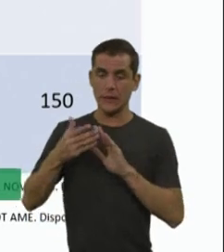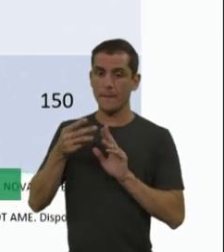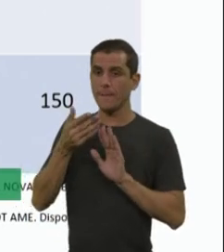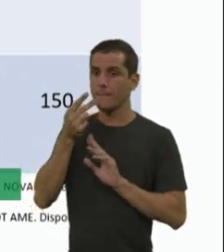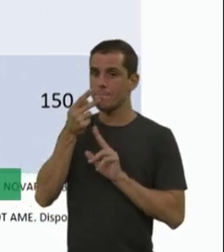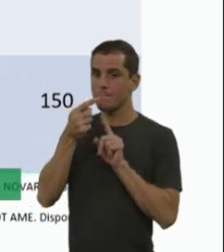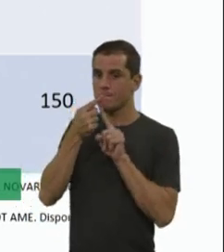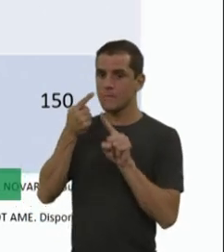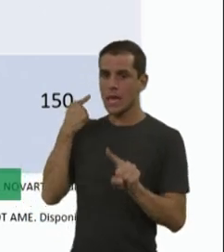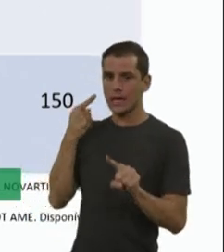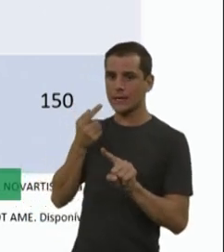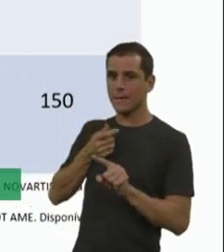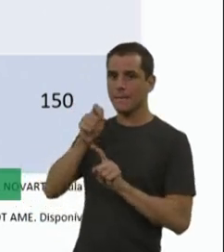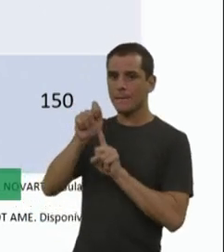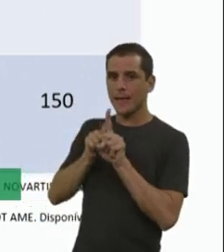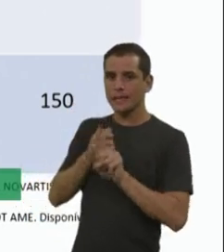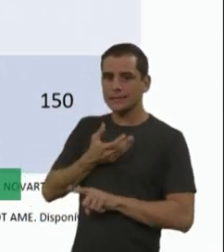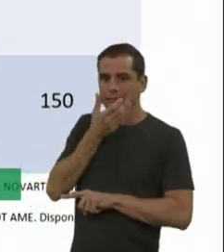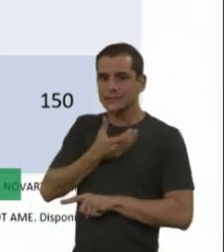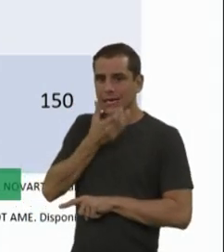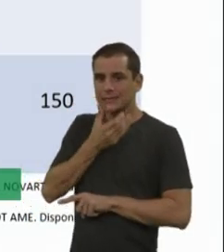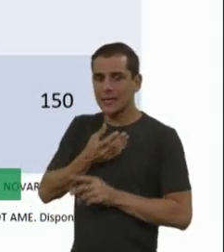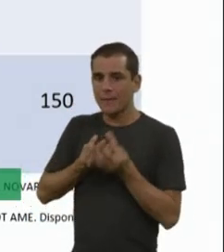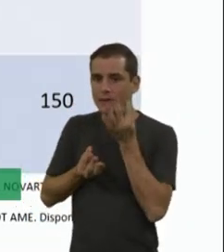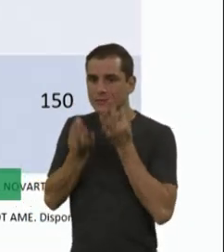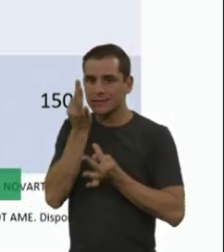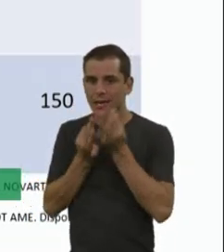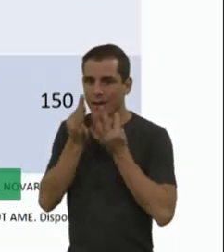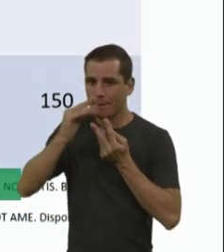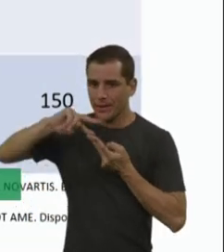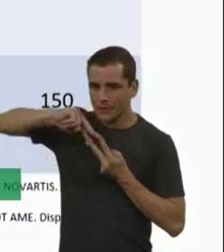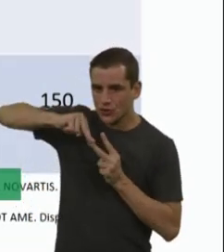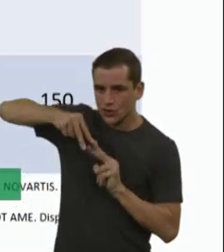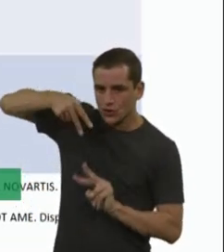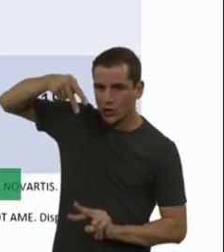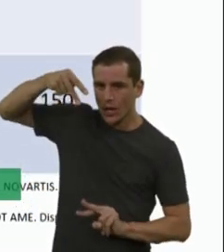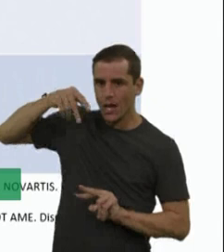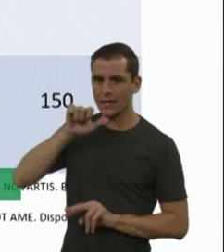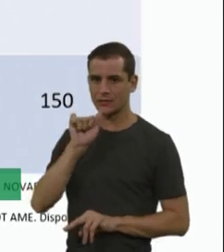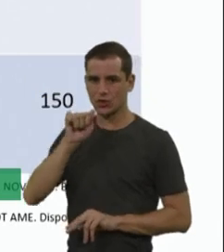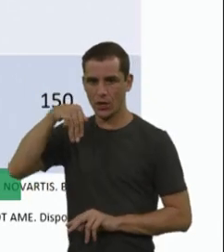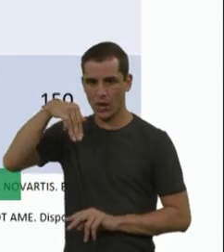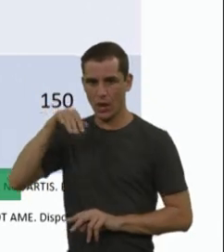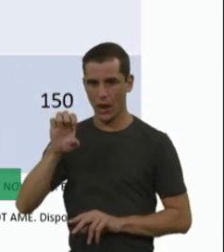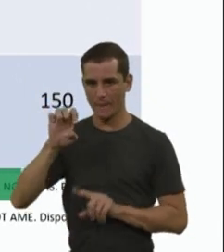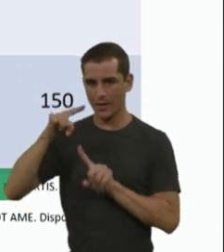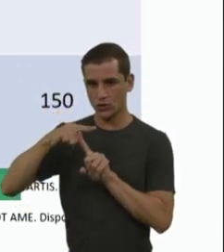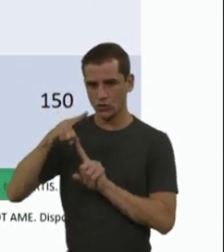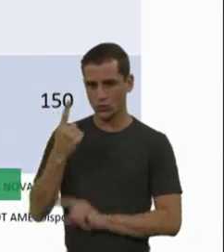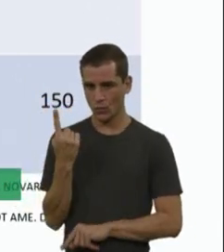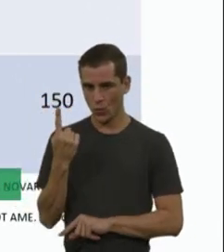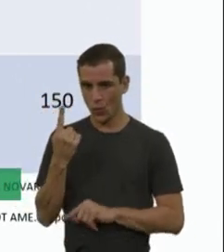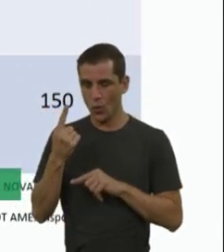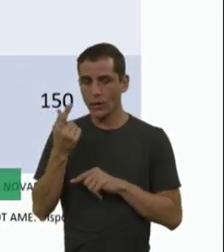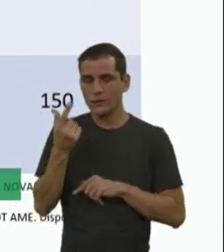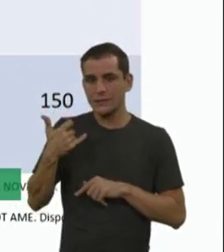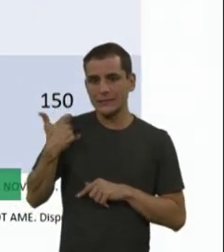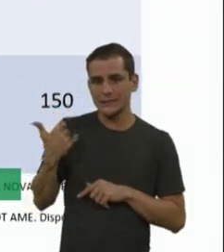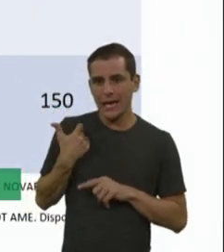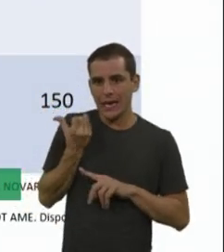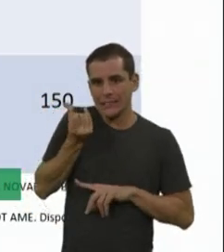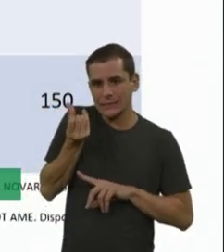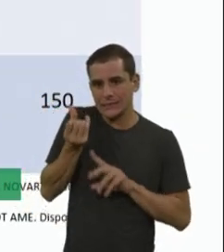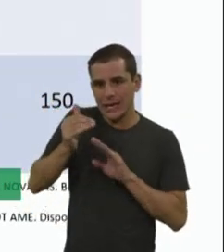incluiu, então, no SUS a terapia genética para os pacientes com AME tipo 1 abaixo de seis meses, desde que não estivessem